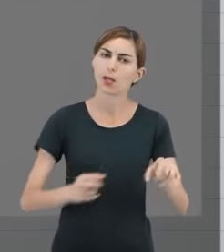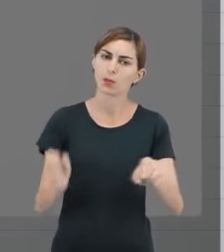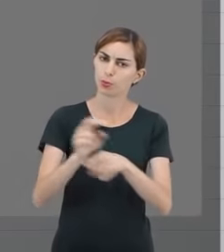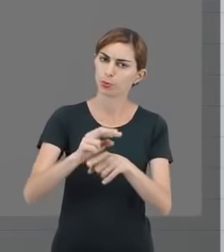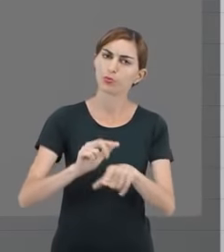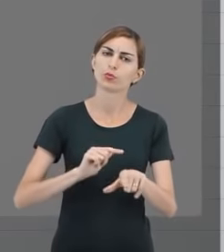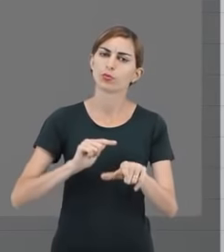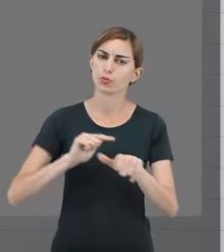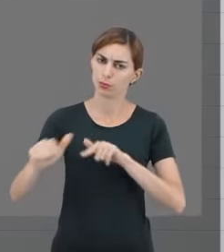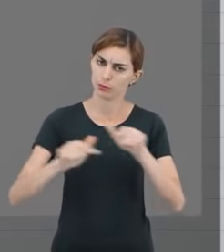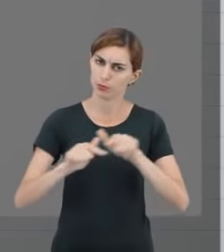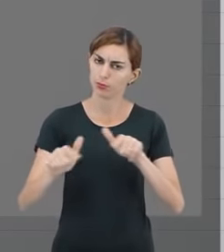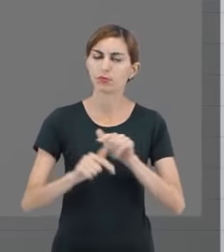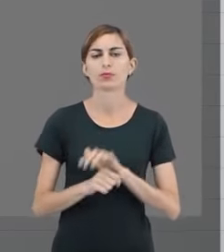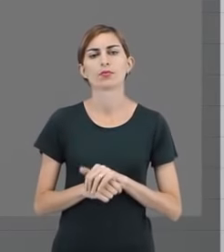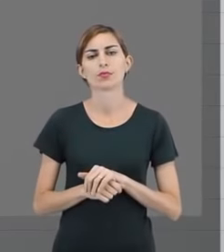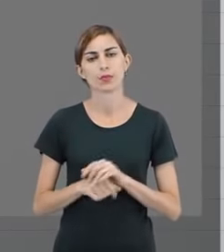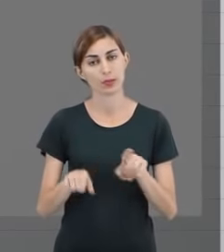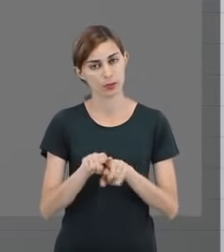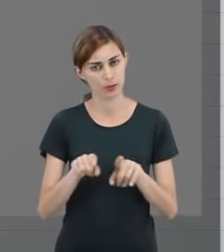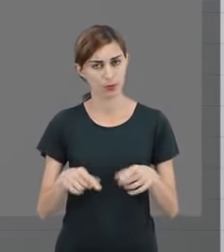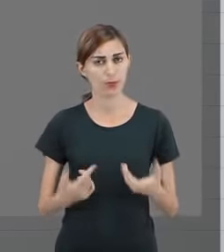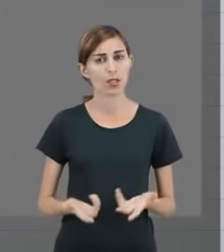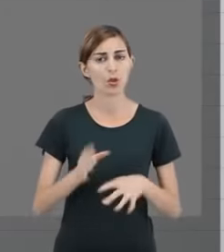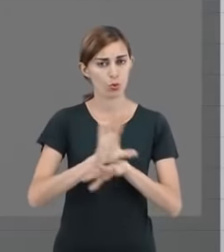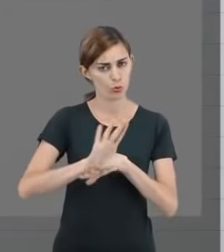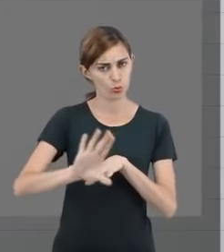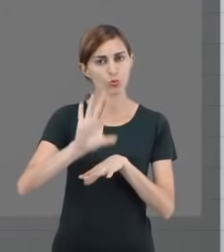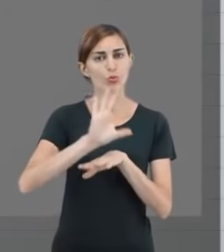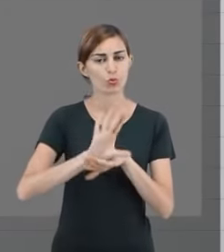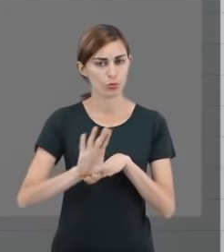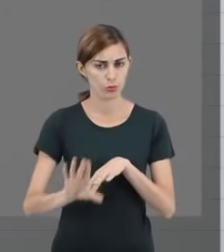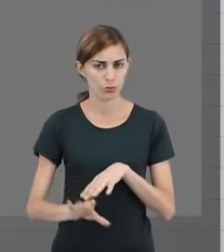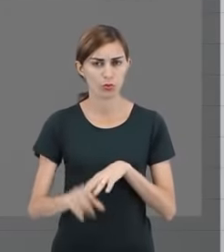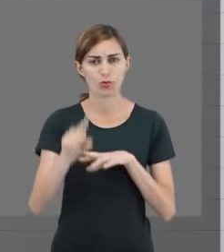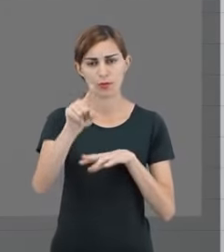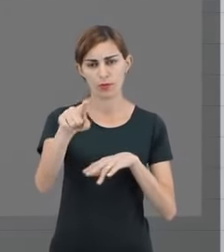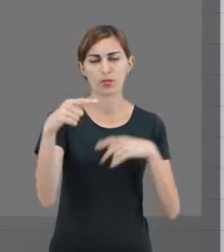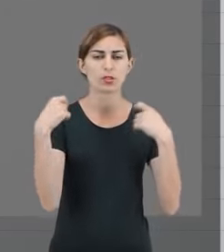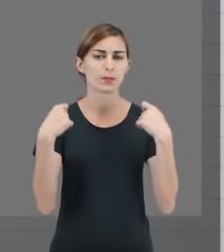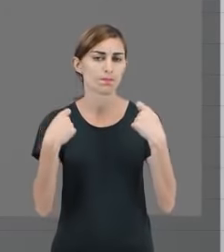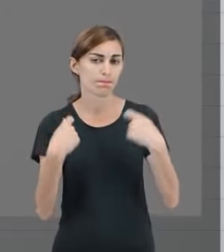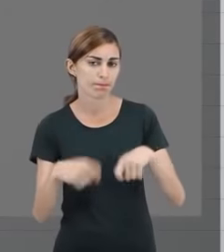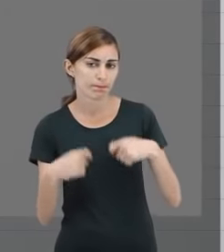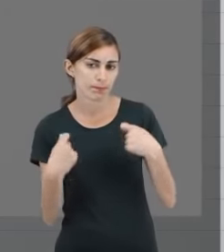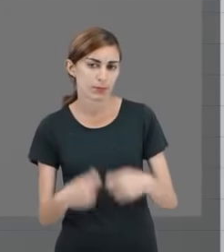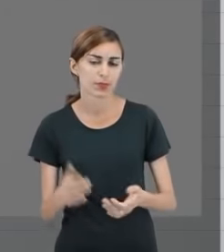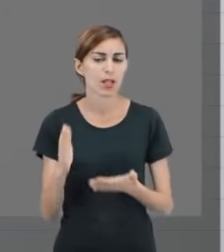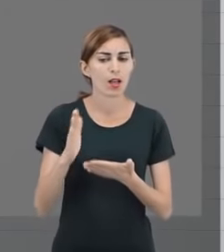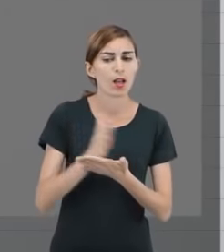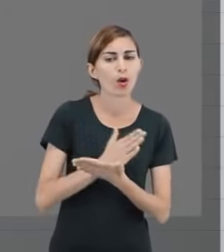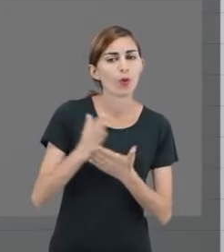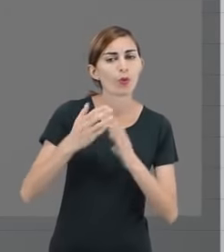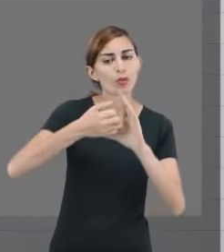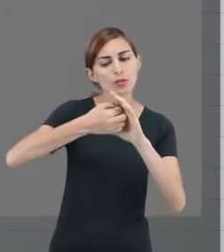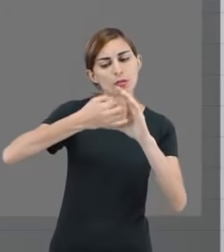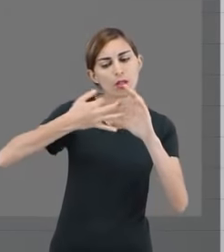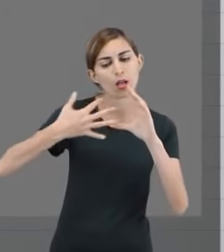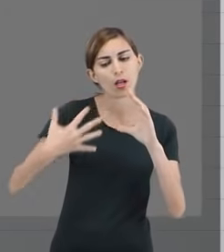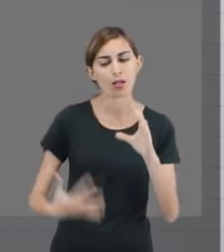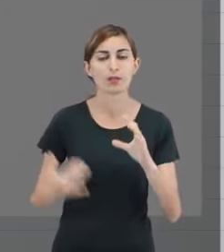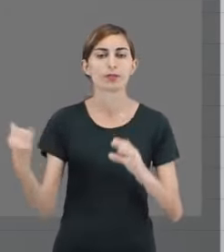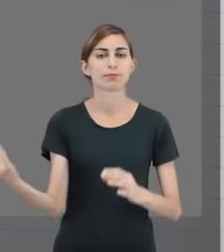mercado de trabalho, certo? E para cursá-los, você precisa de algumas características